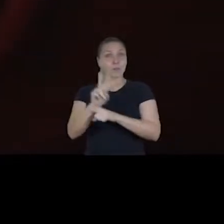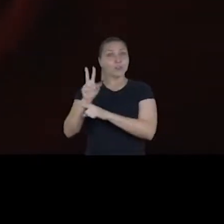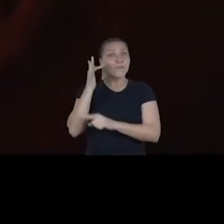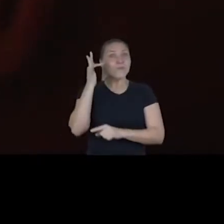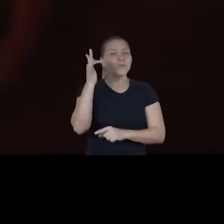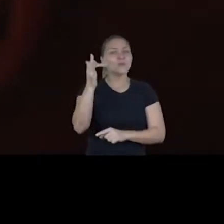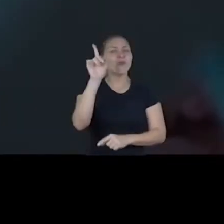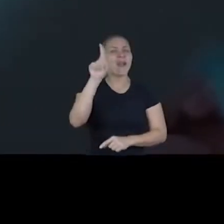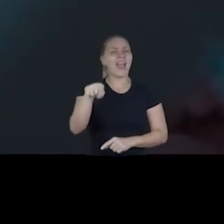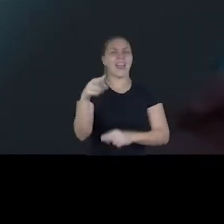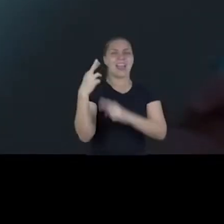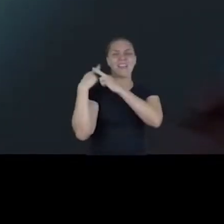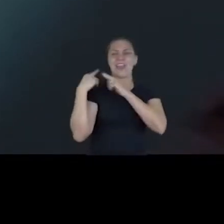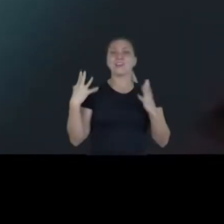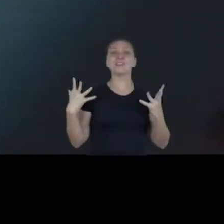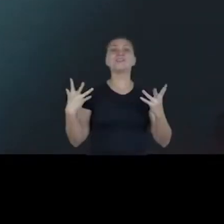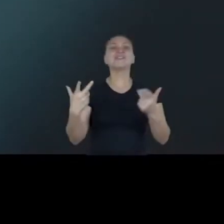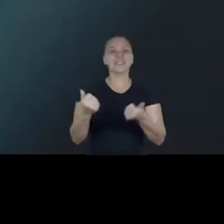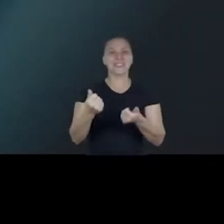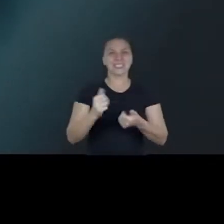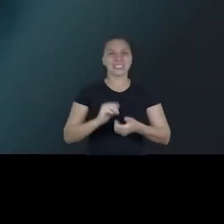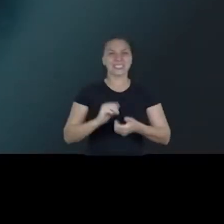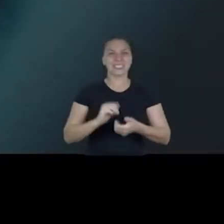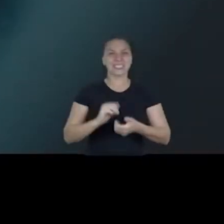Proteger o futuro é papel de todos.